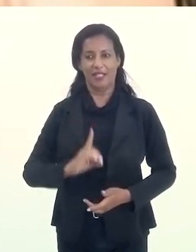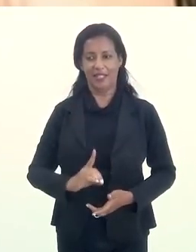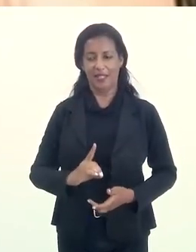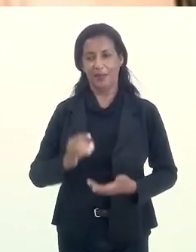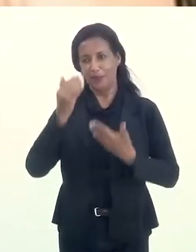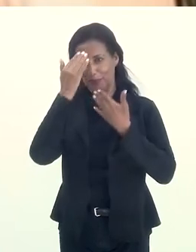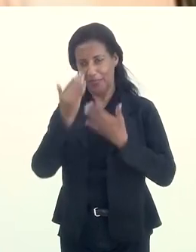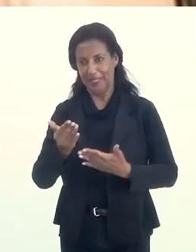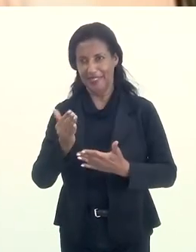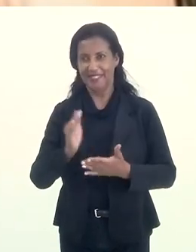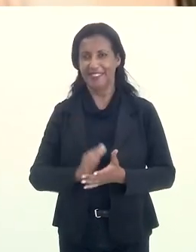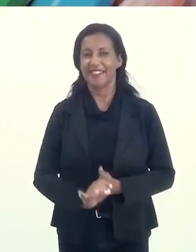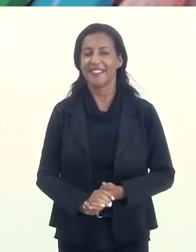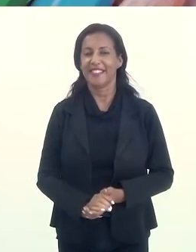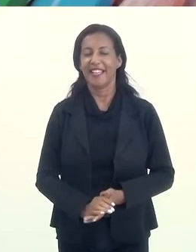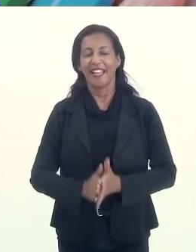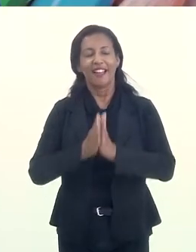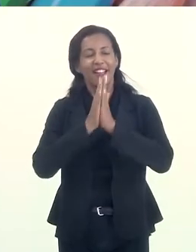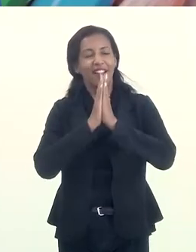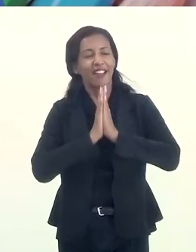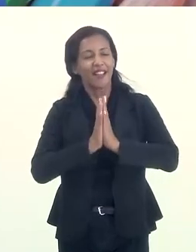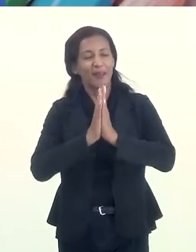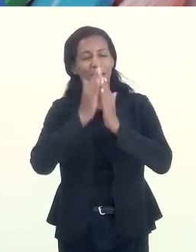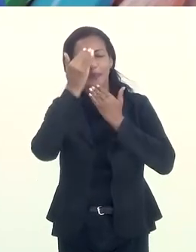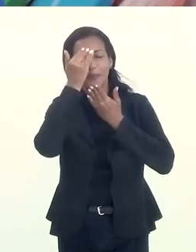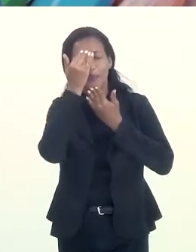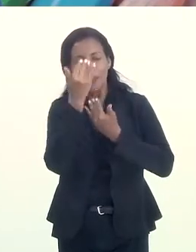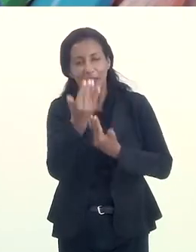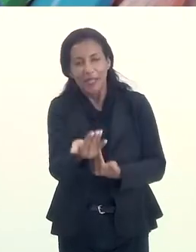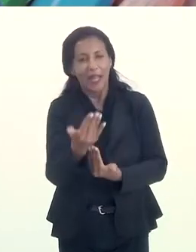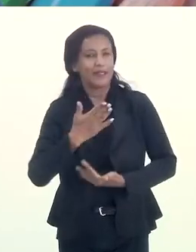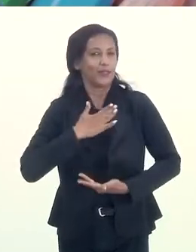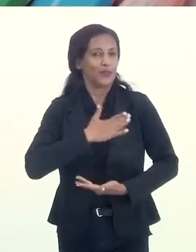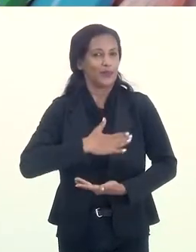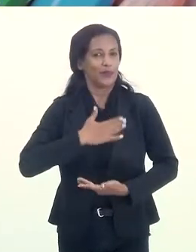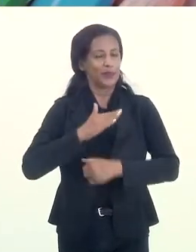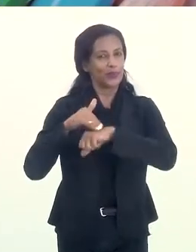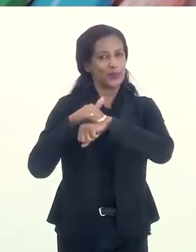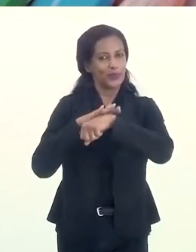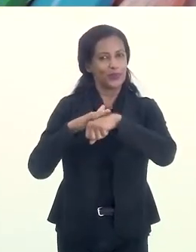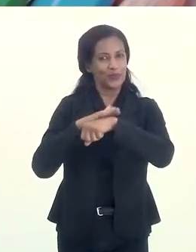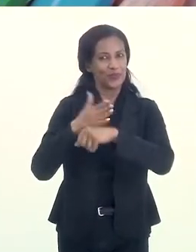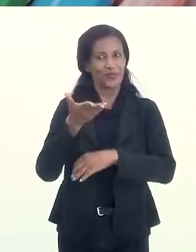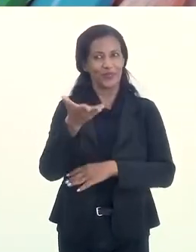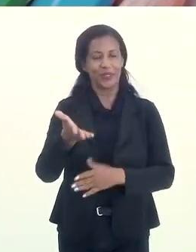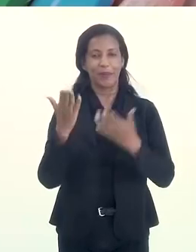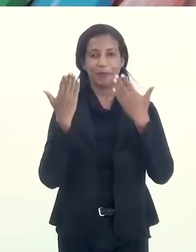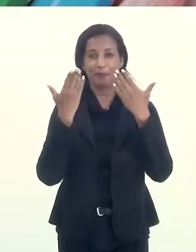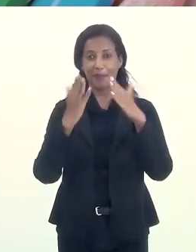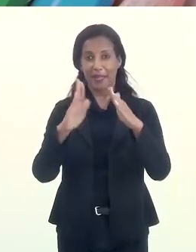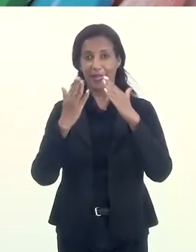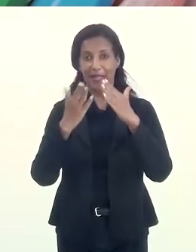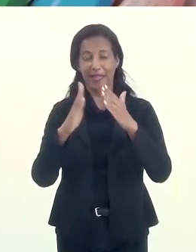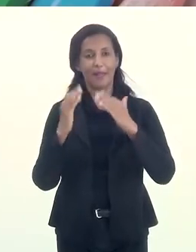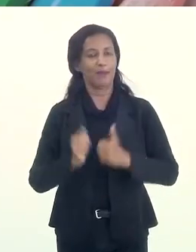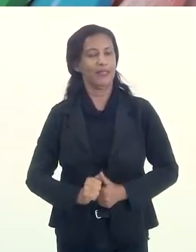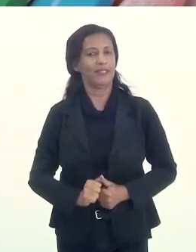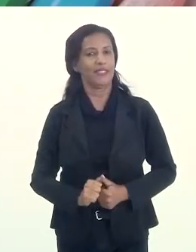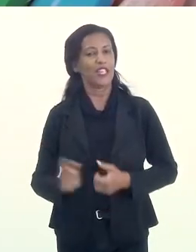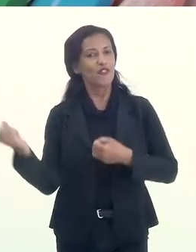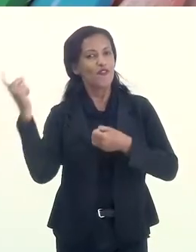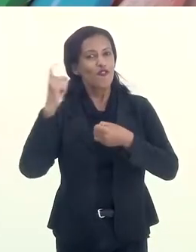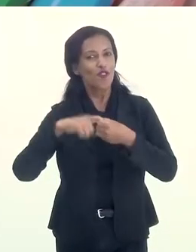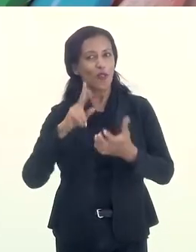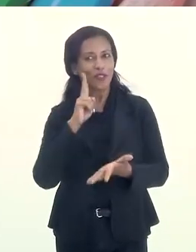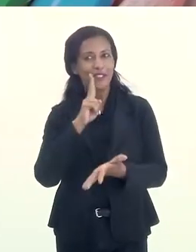cidadã. Muito obrigado. Alquimeno, obrigada pela entrevista. Foi um prazer conversar com você. Parabéns,